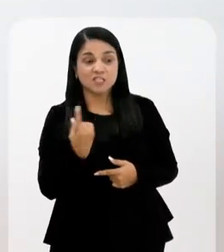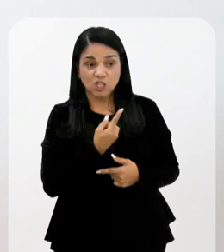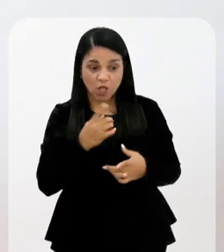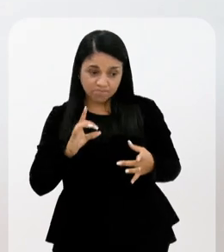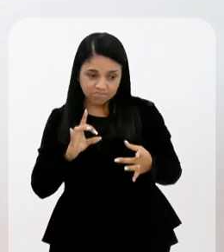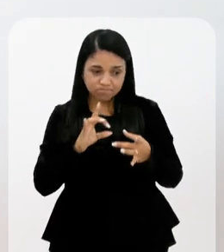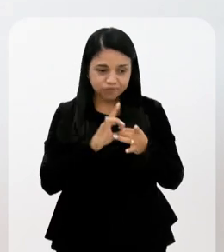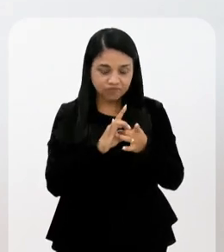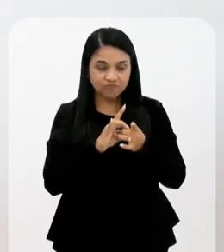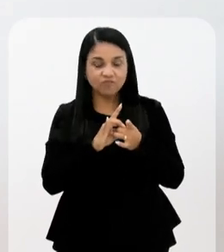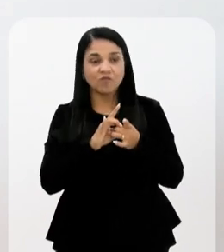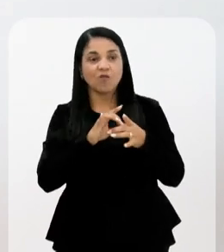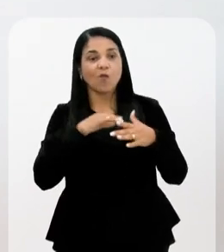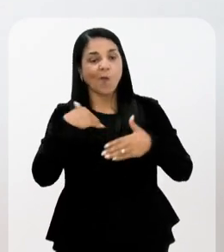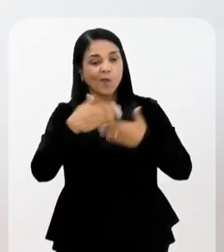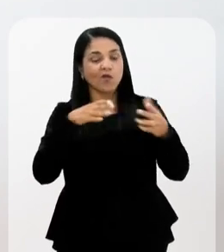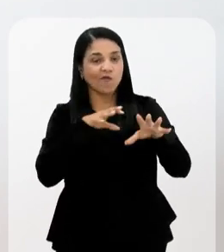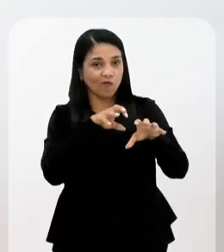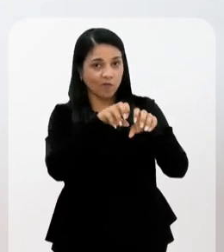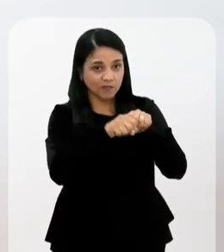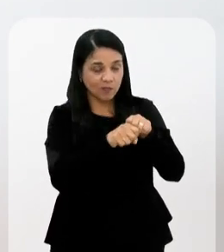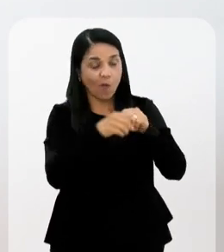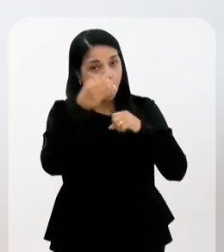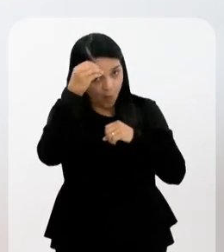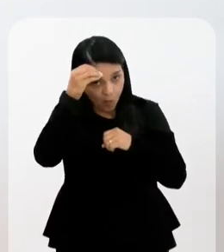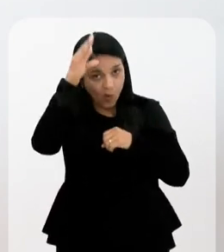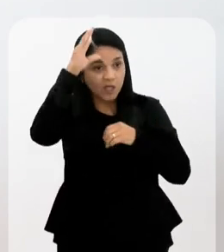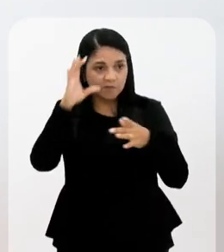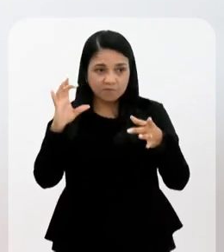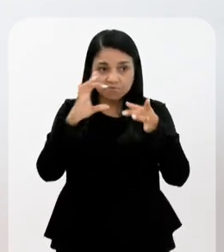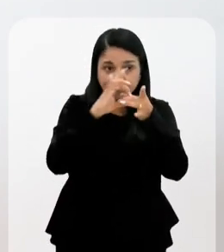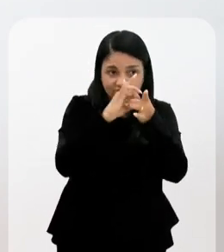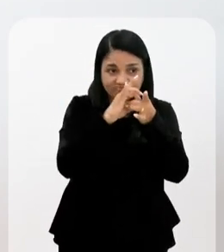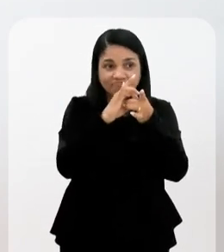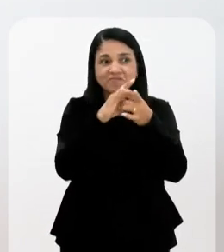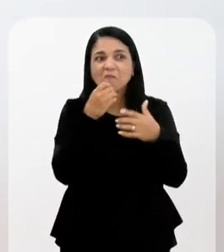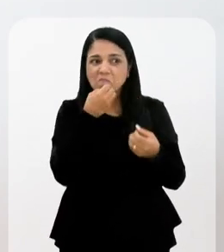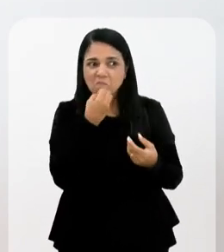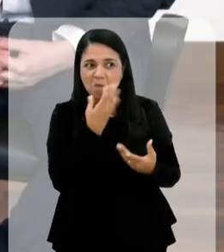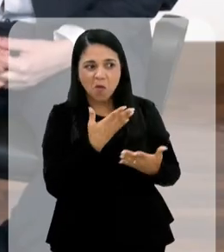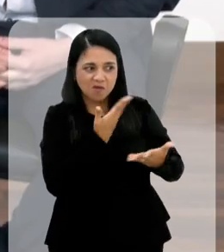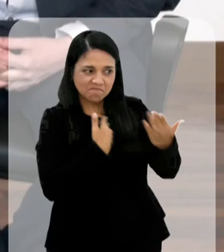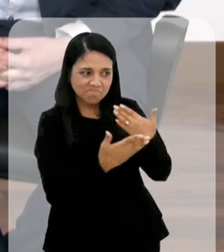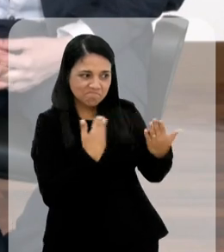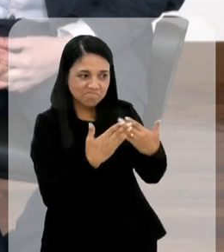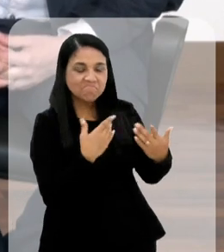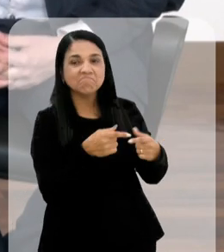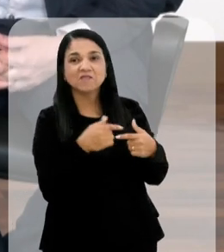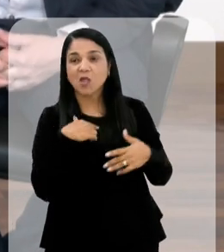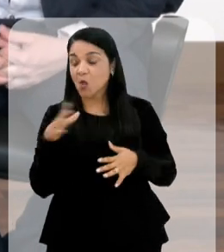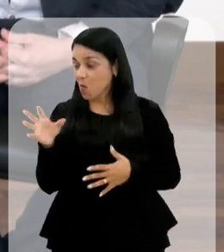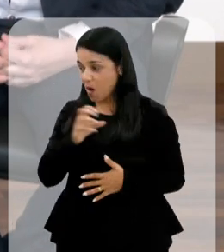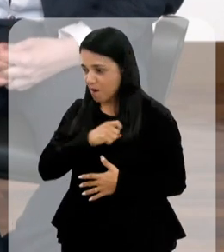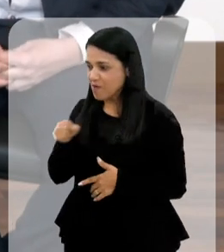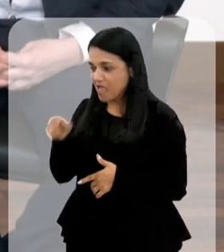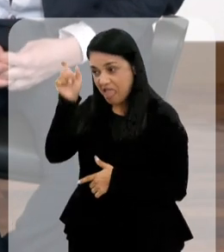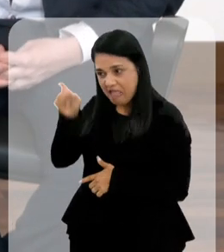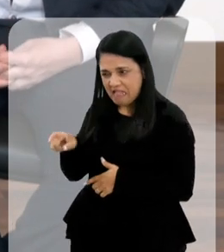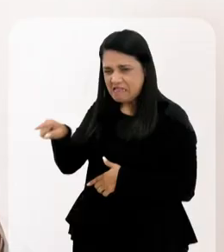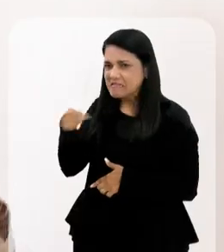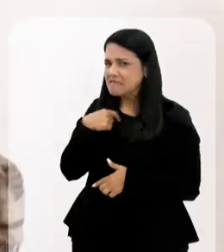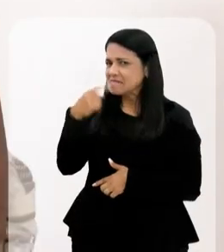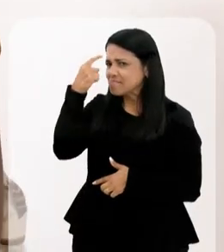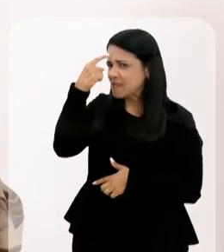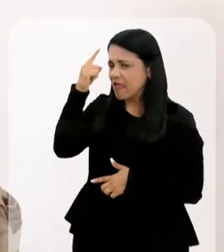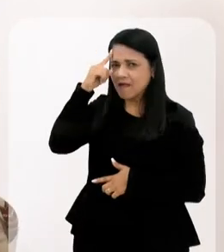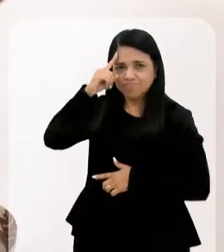se a gente atrelar o processo formativo também a esse conhecimento, eu acho que é um grande ganho. Vamos conversar. Estou à Eu adoro. Ainda mais para ele,